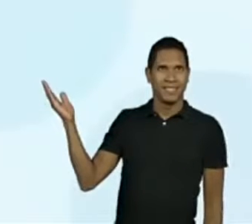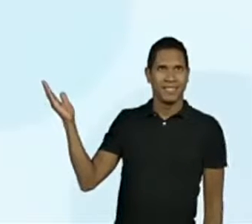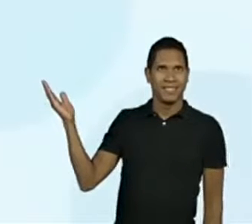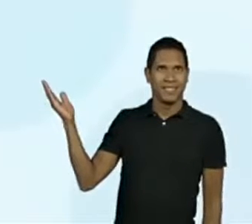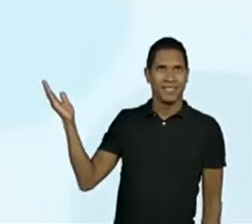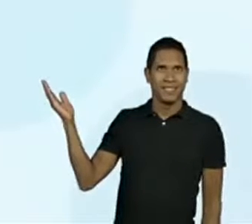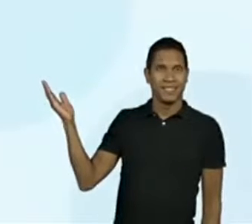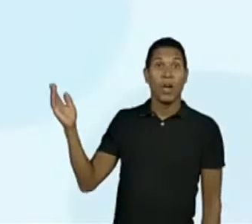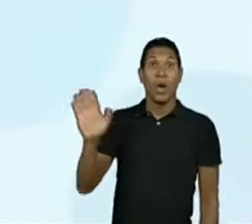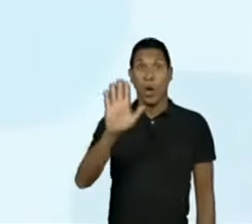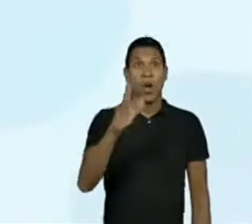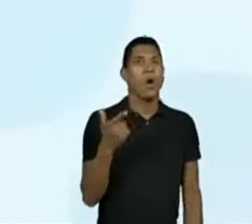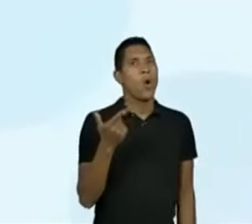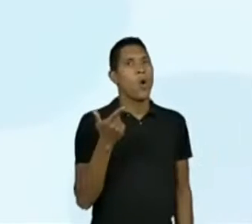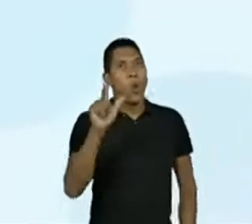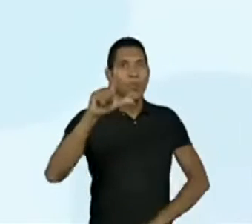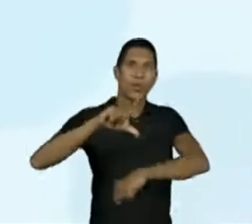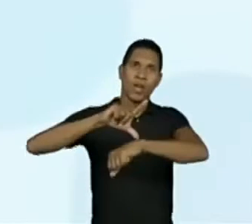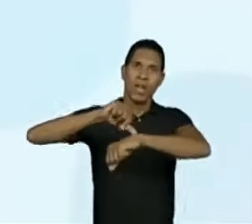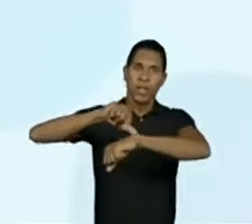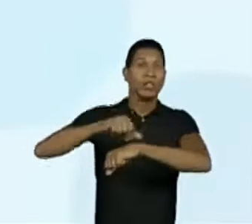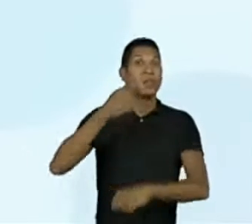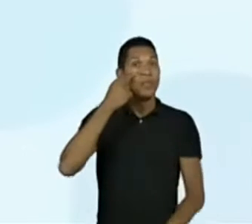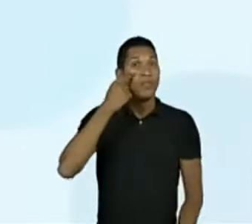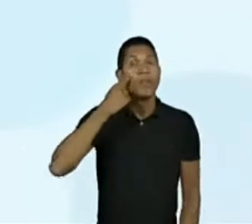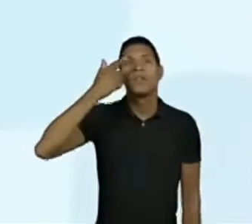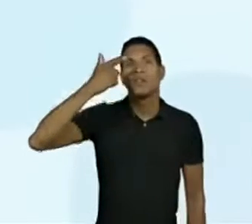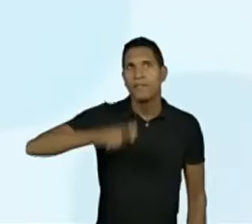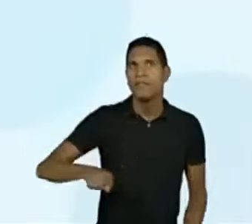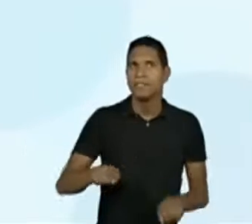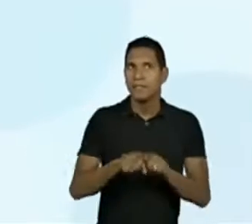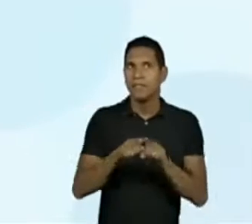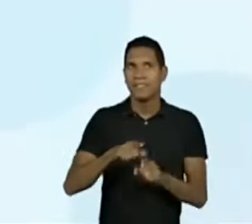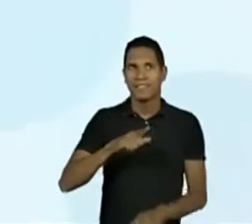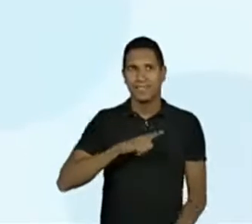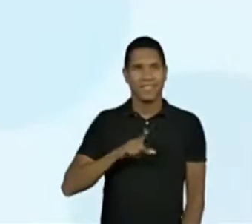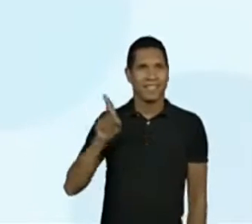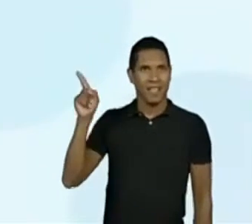Veja um outro relógio, hein? Observe novamente o 4.